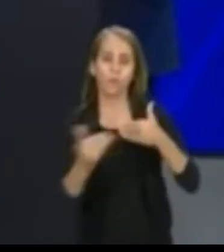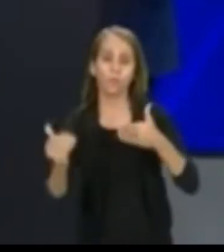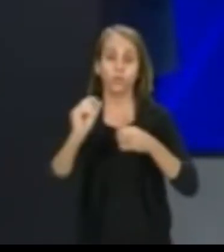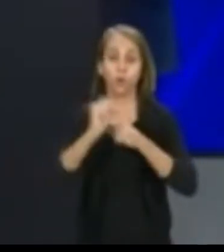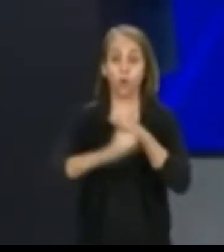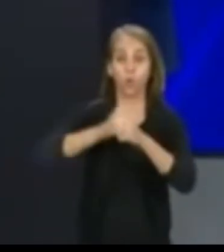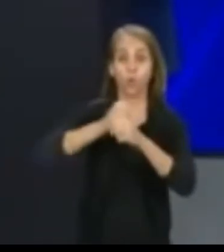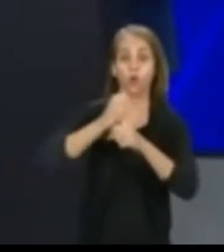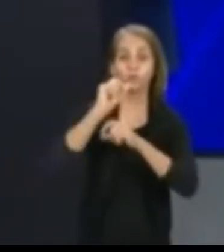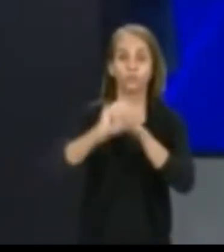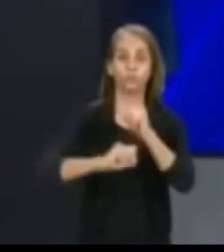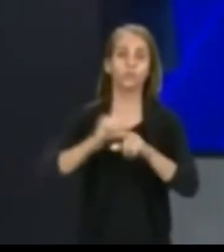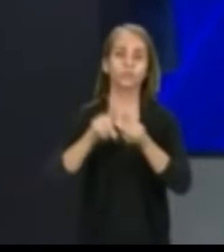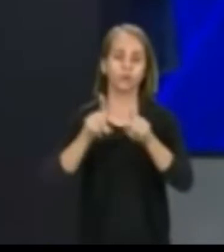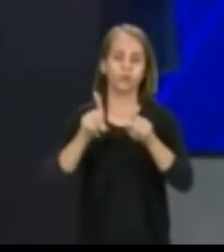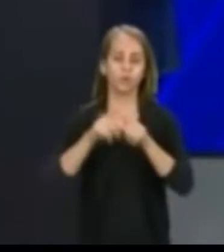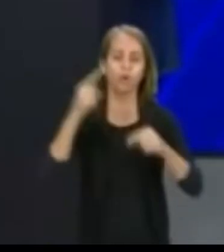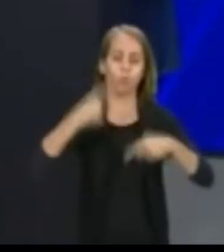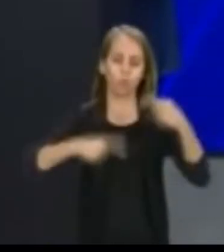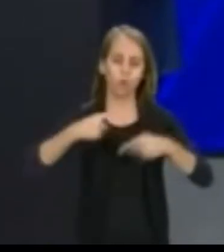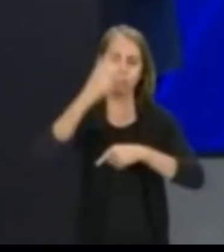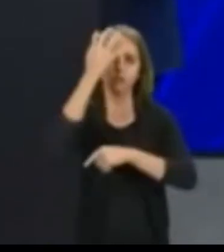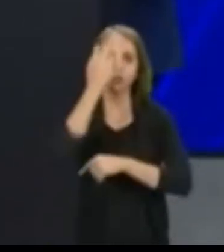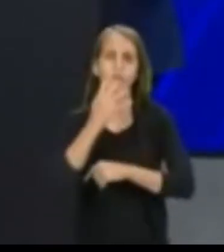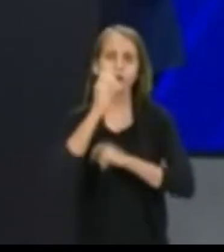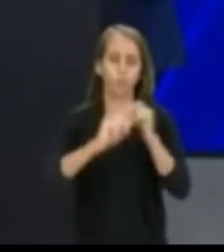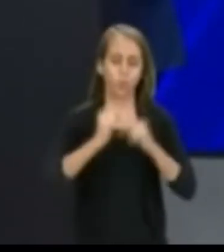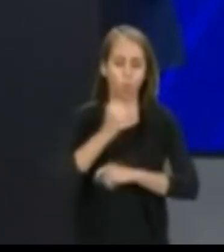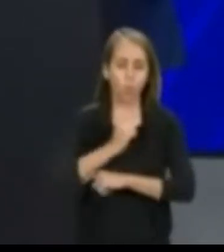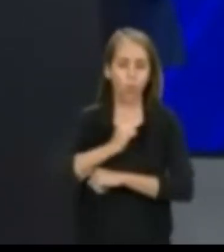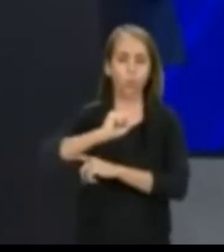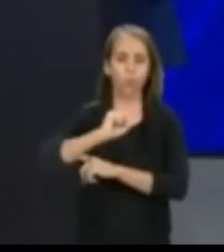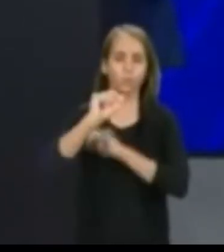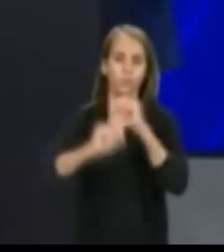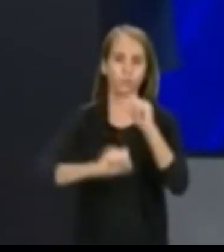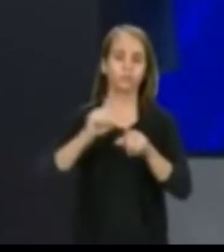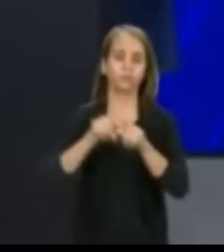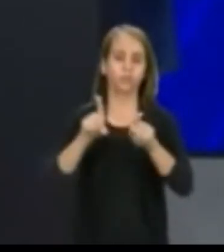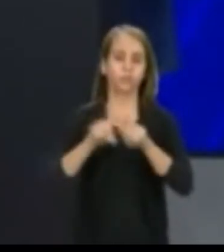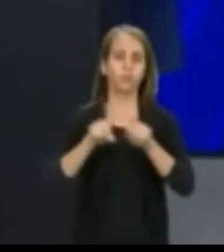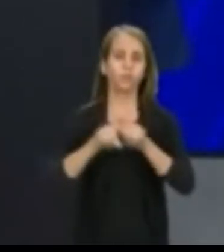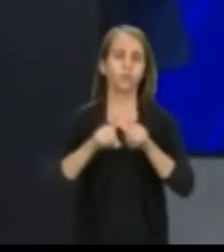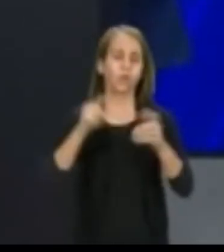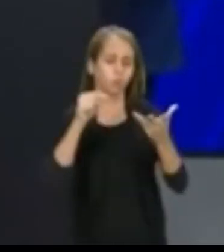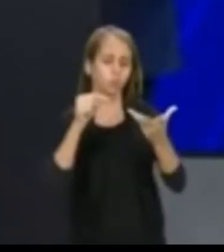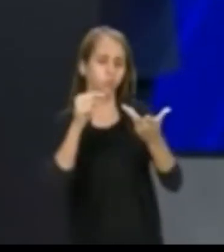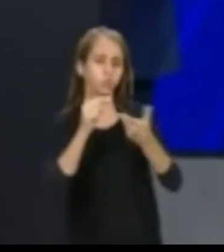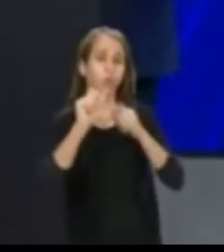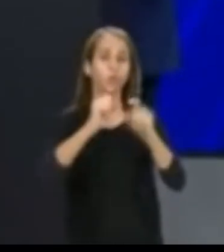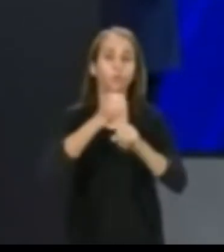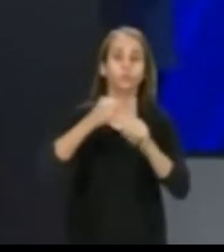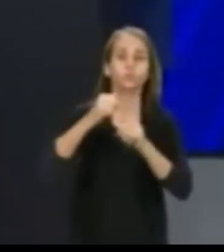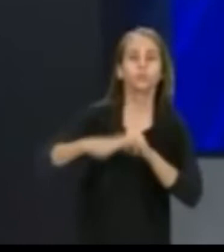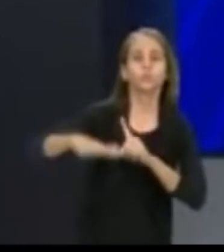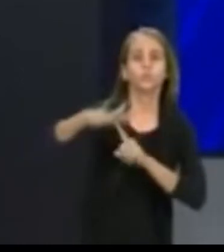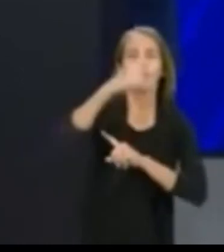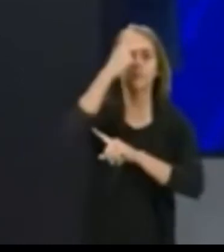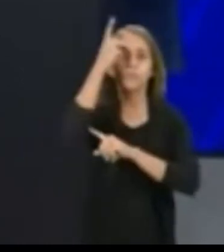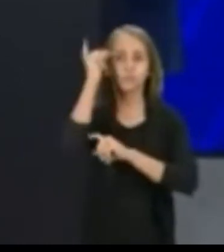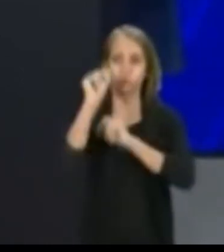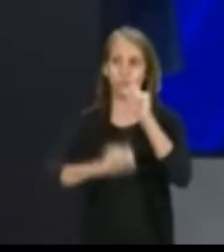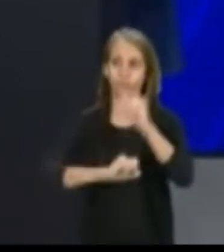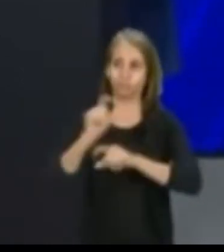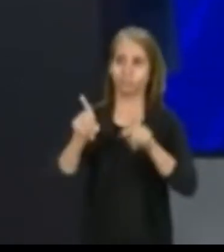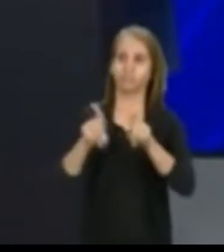de uma política séria em relação ao combate às questões sociais, às pessoas que estão passando até por conta